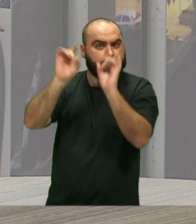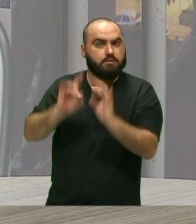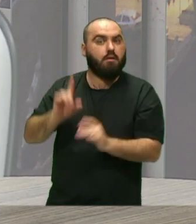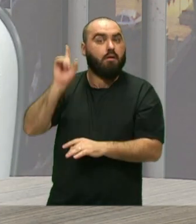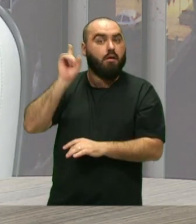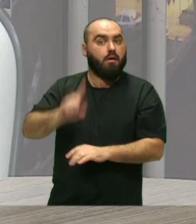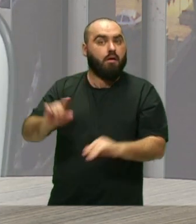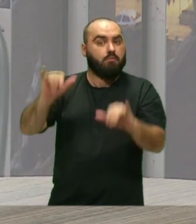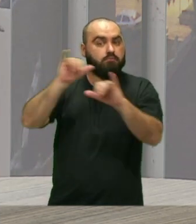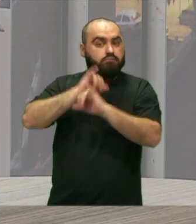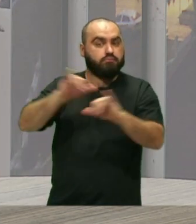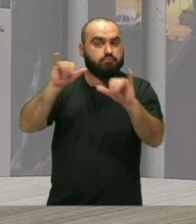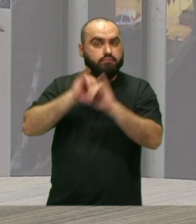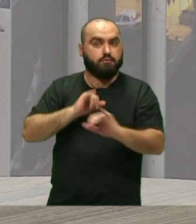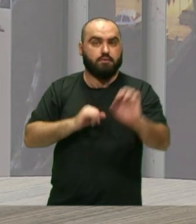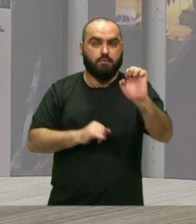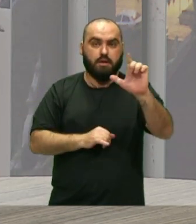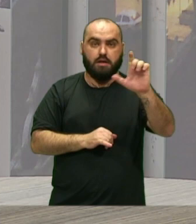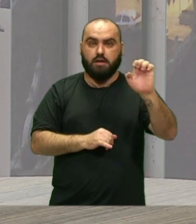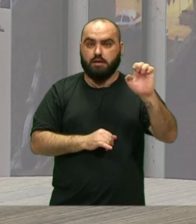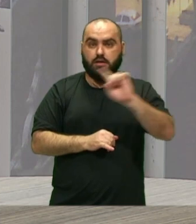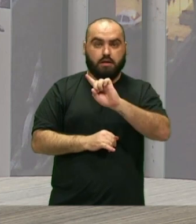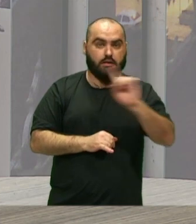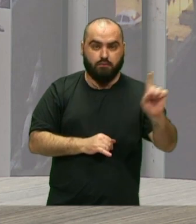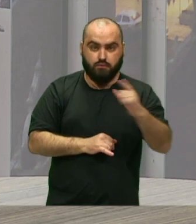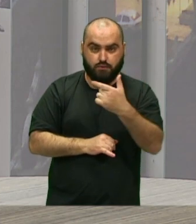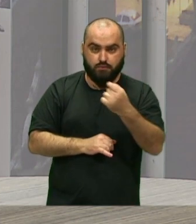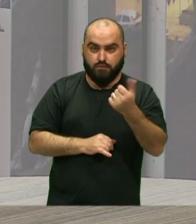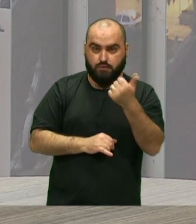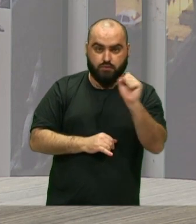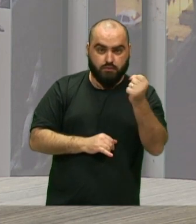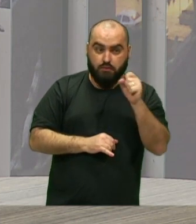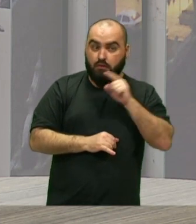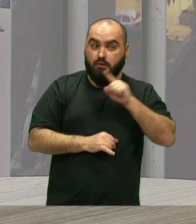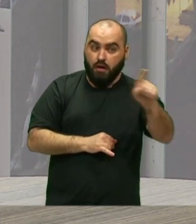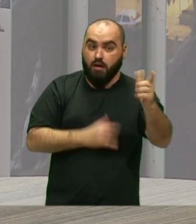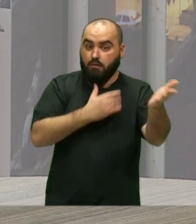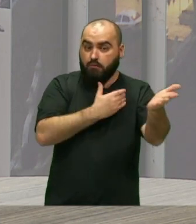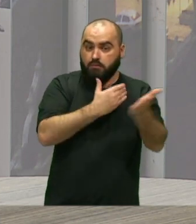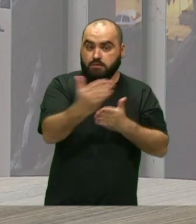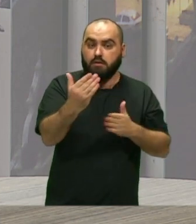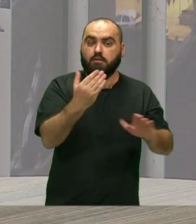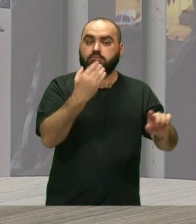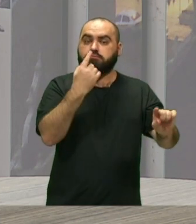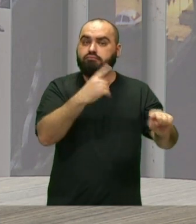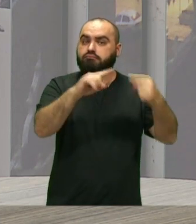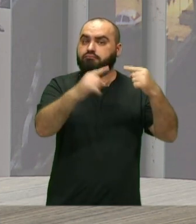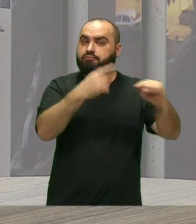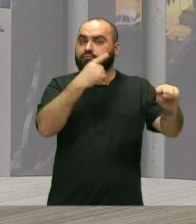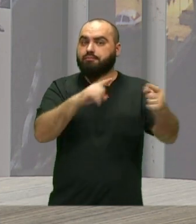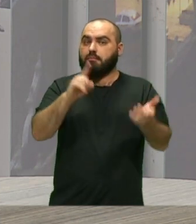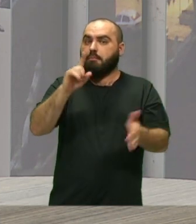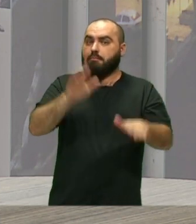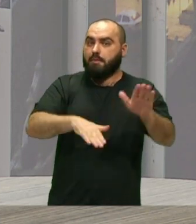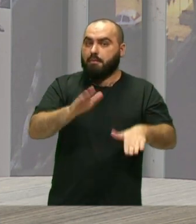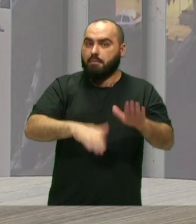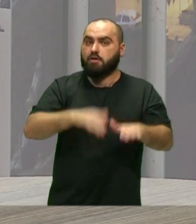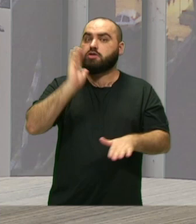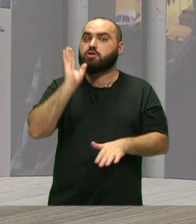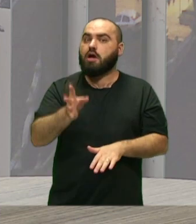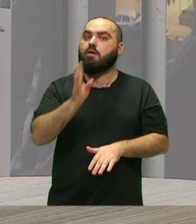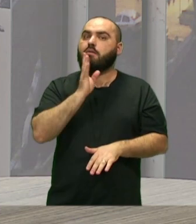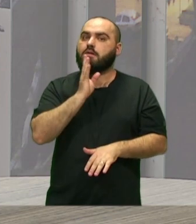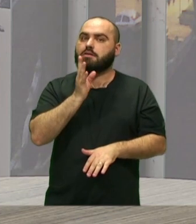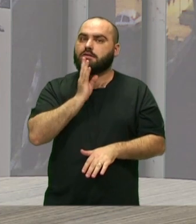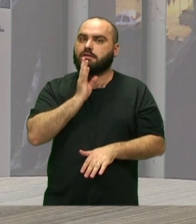manifestação Do Ele Não Em 2018 E elas lá Começaram a tocar Essas músicas Do Baque Mulher Porque elas já conheciam O Baque